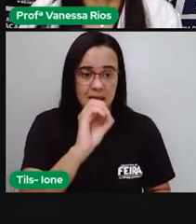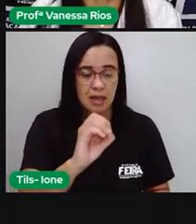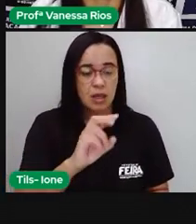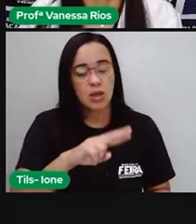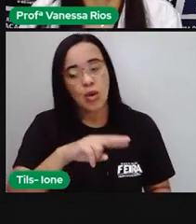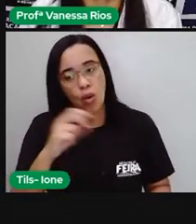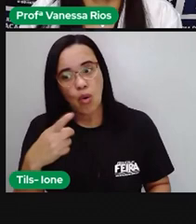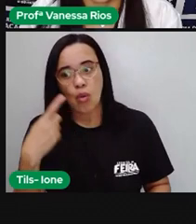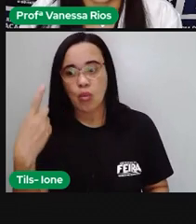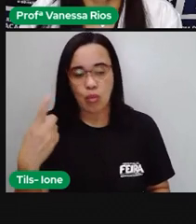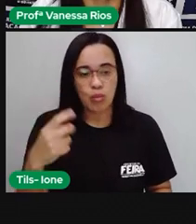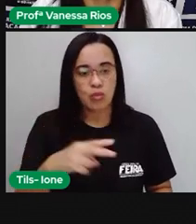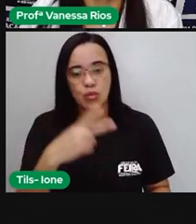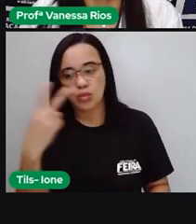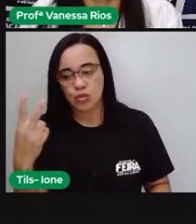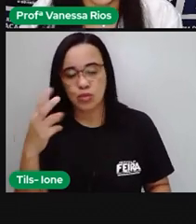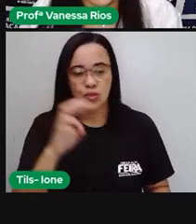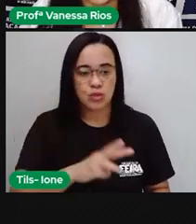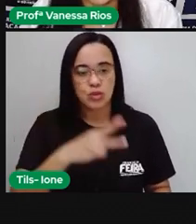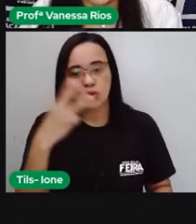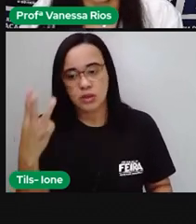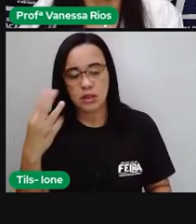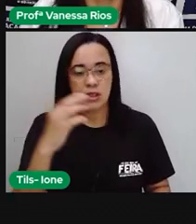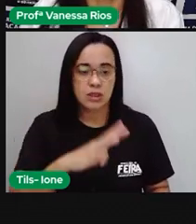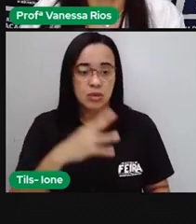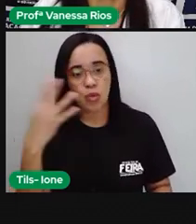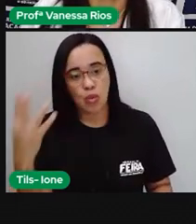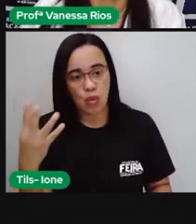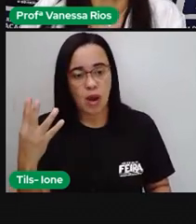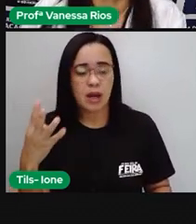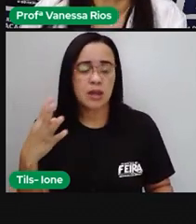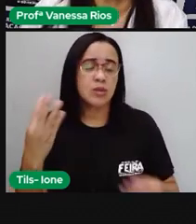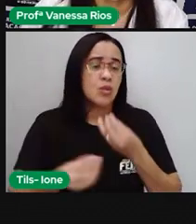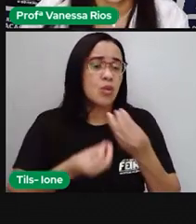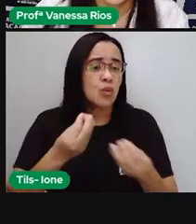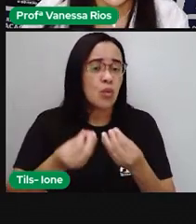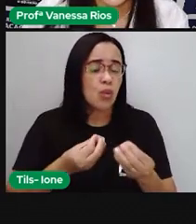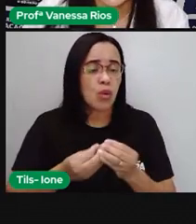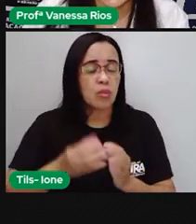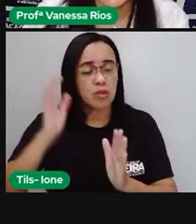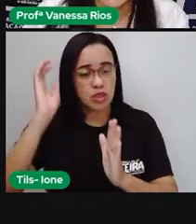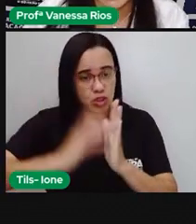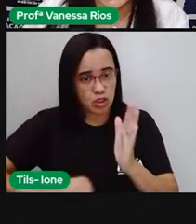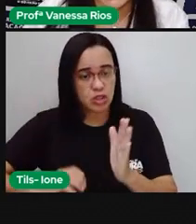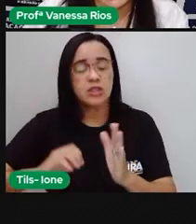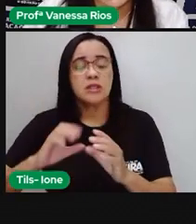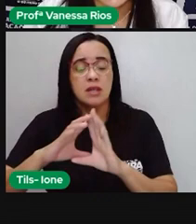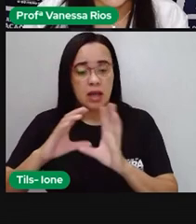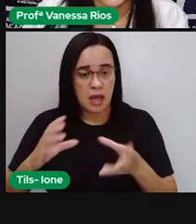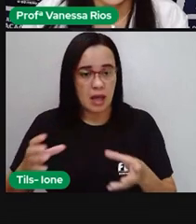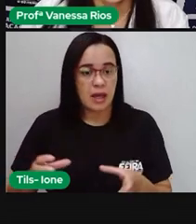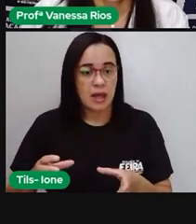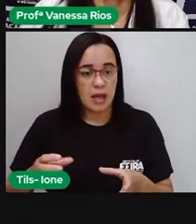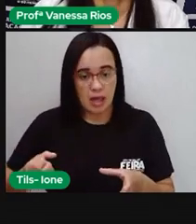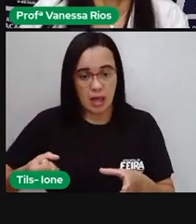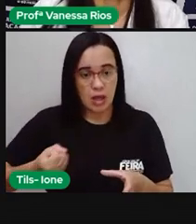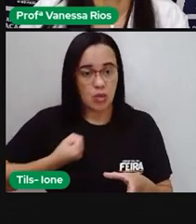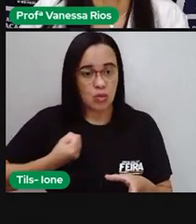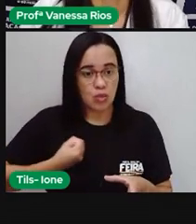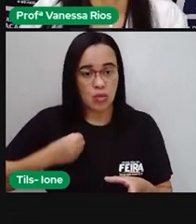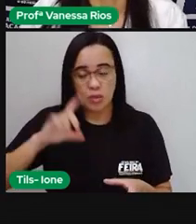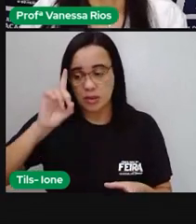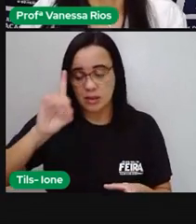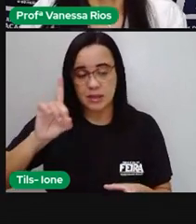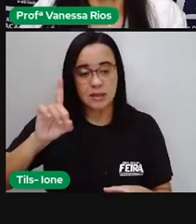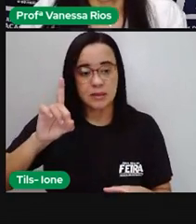ou 2, ou 3, ou 4, eu vou diminuir 1 na casa decimal escolhida. Se o número